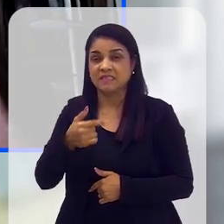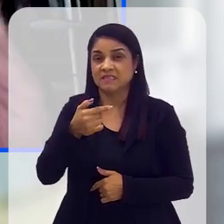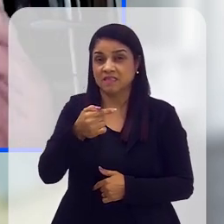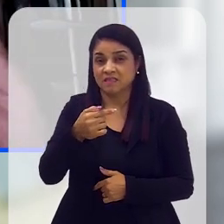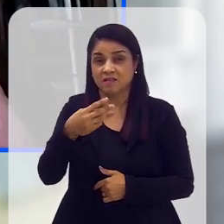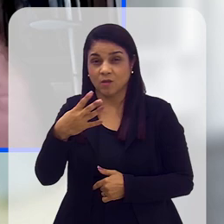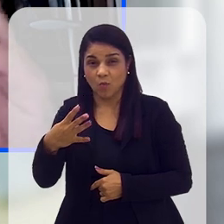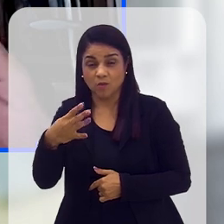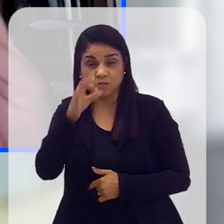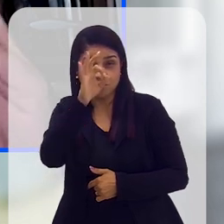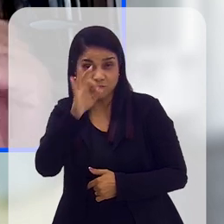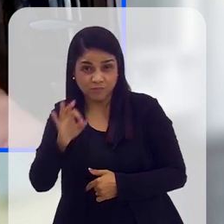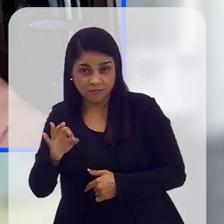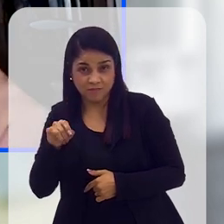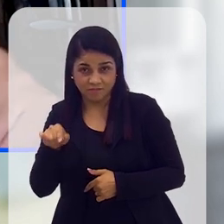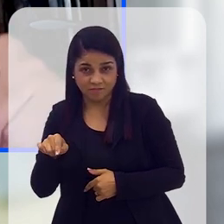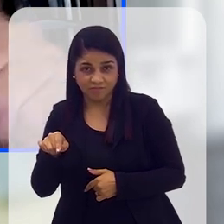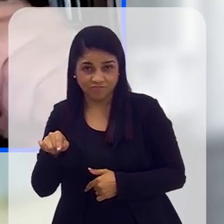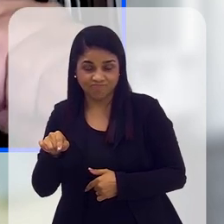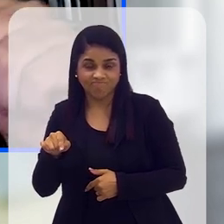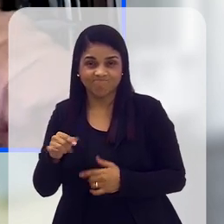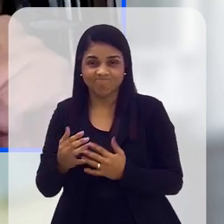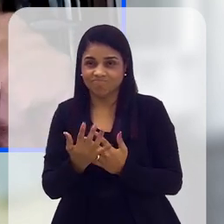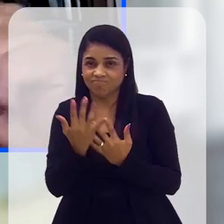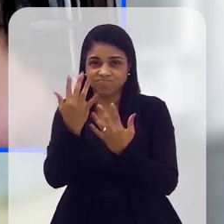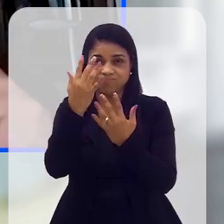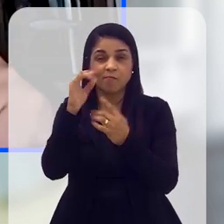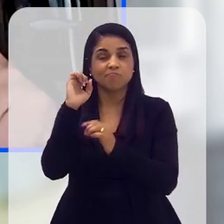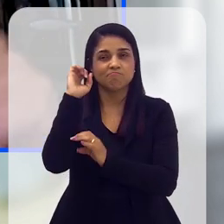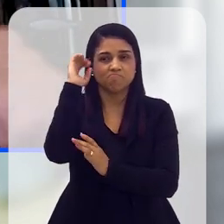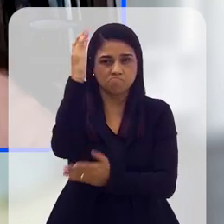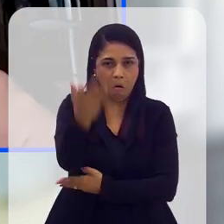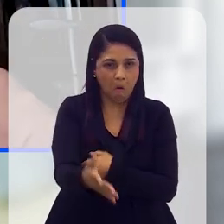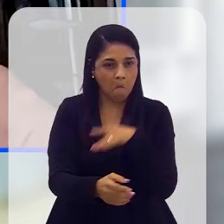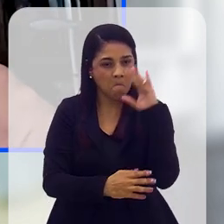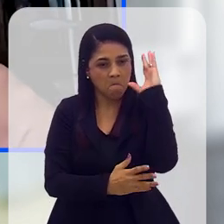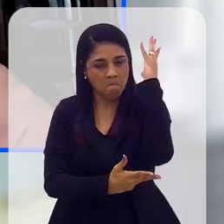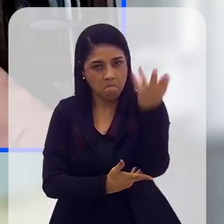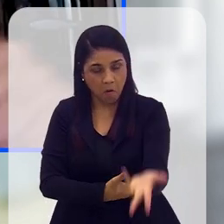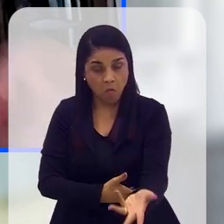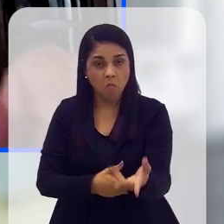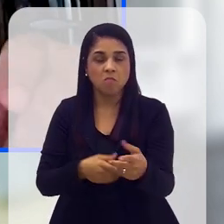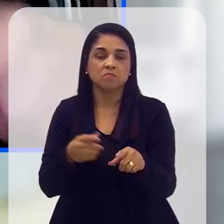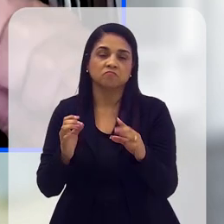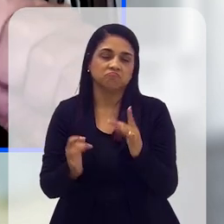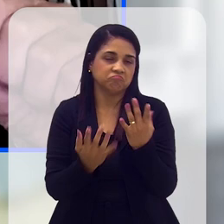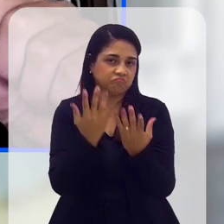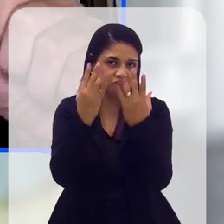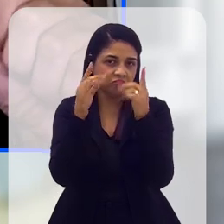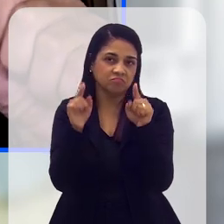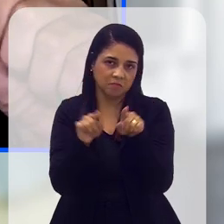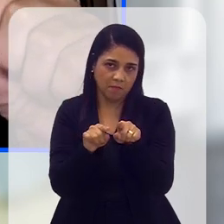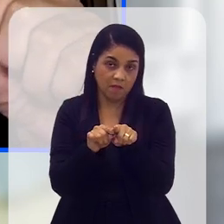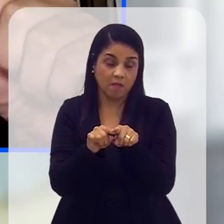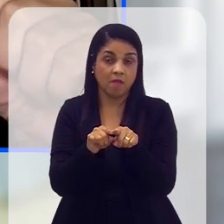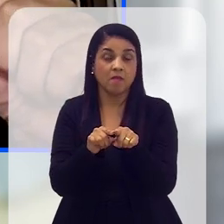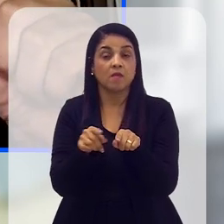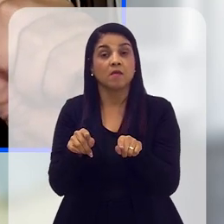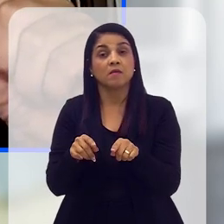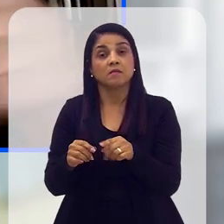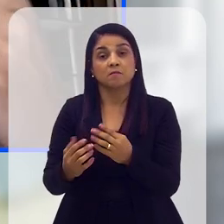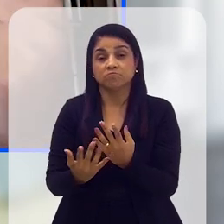de 72%, 74% das emissões do rindeiro decorrem do desmatamento e dos incêndios florestais.